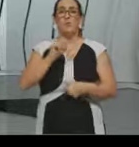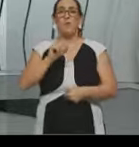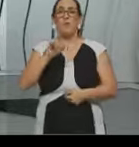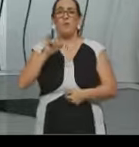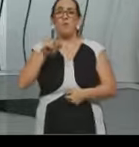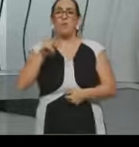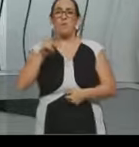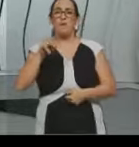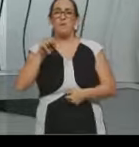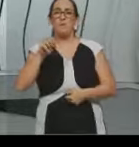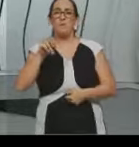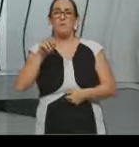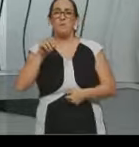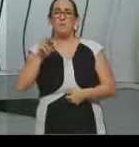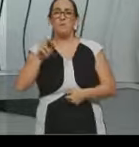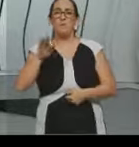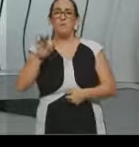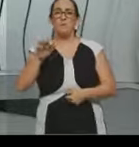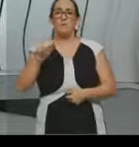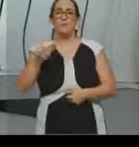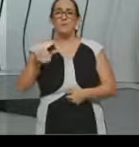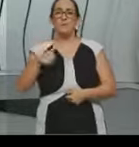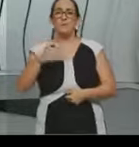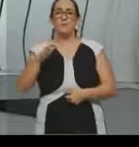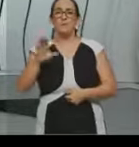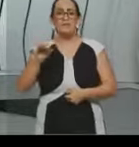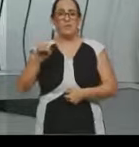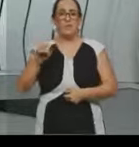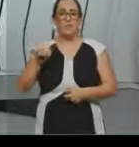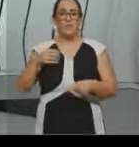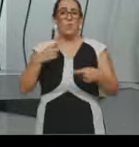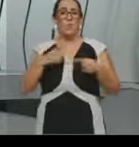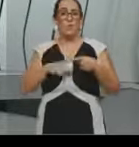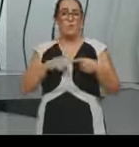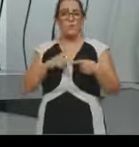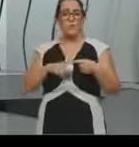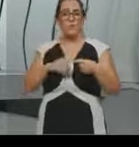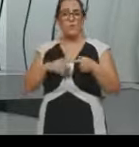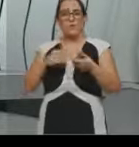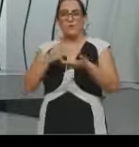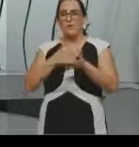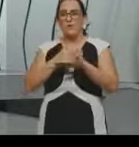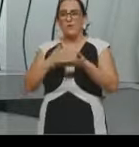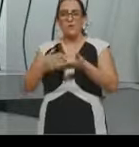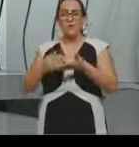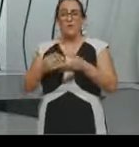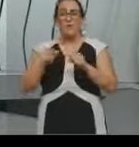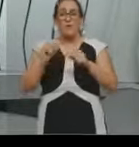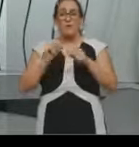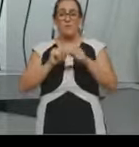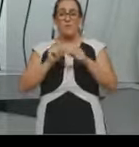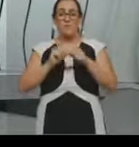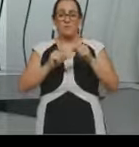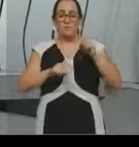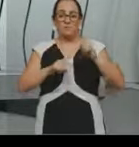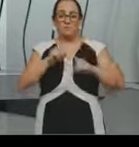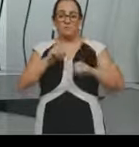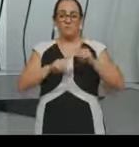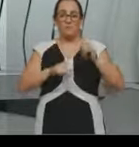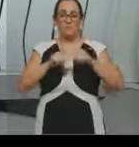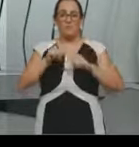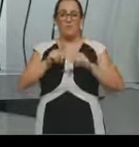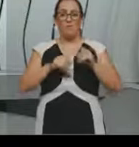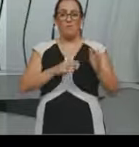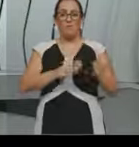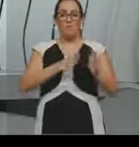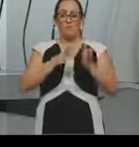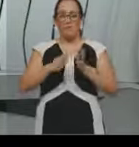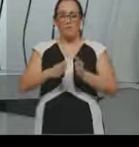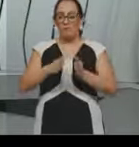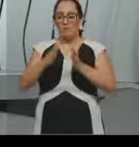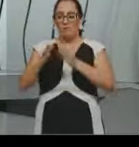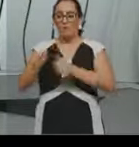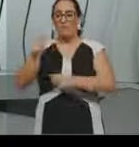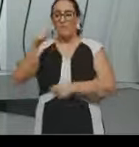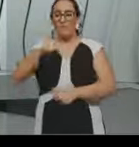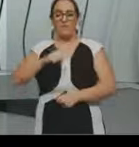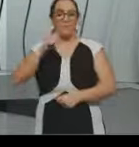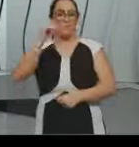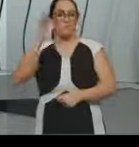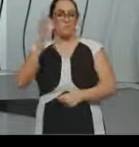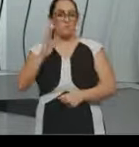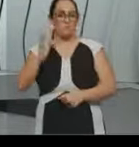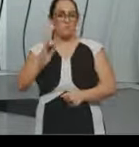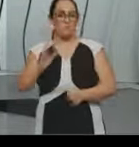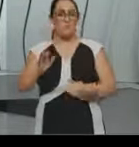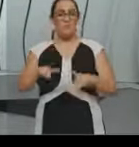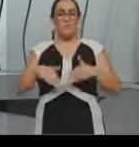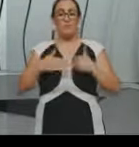um período em era muito difícil a gente importar de outros países, nós começamos a produzir aqui o que a gente precisava. Então, há um desenvolvimento maior da